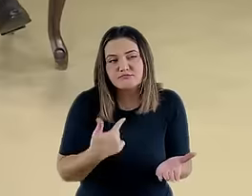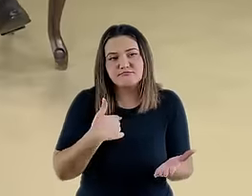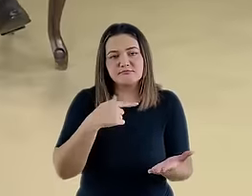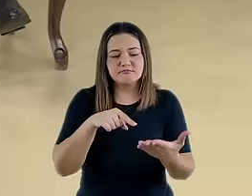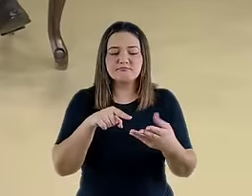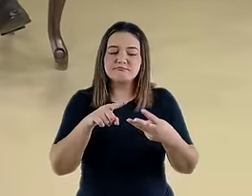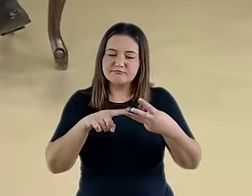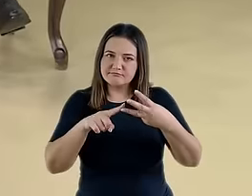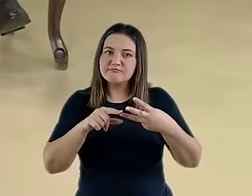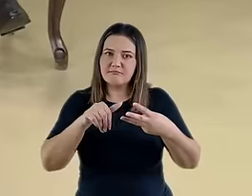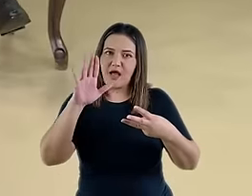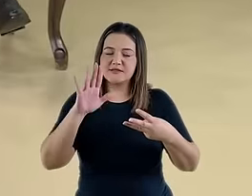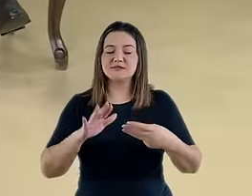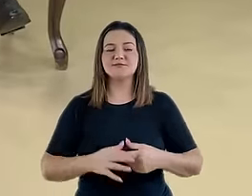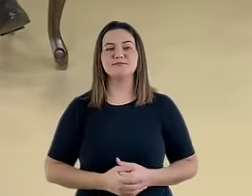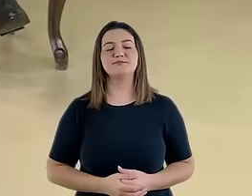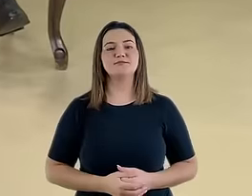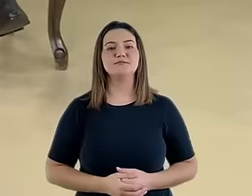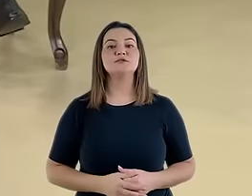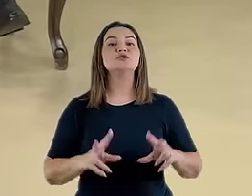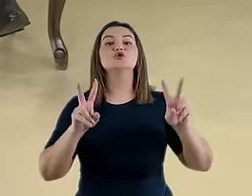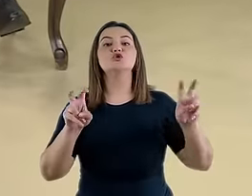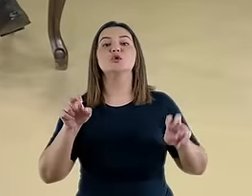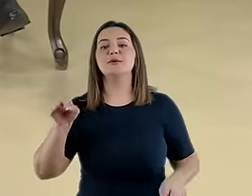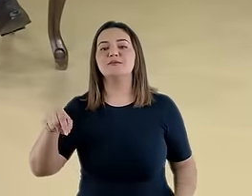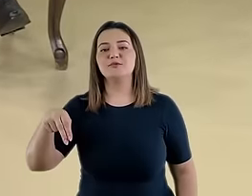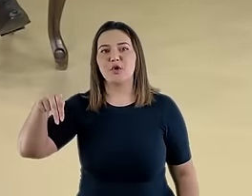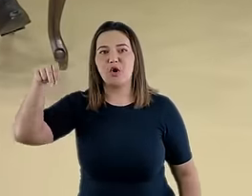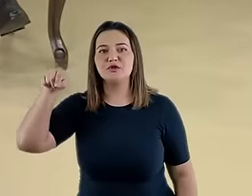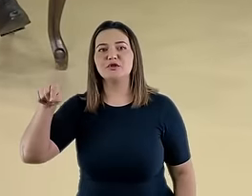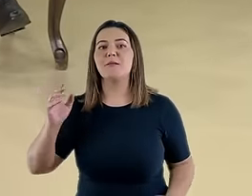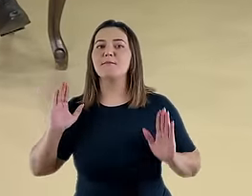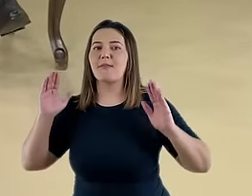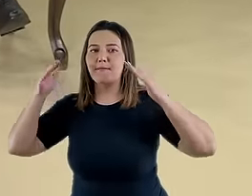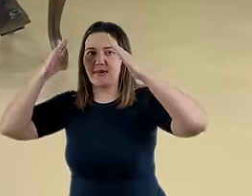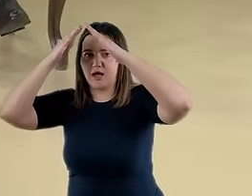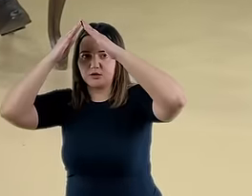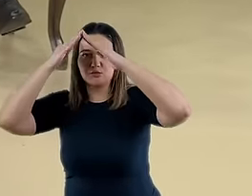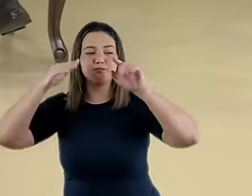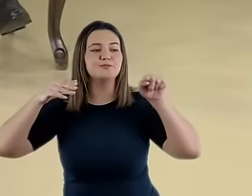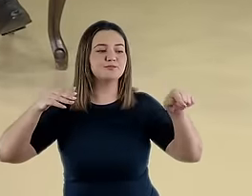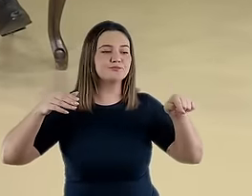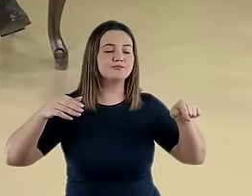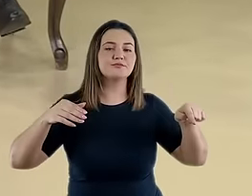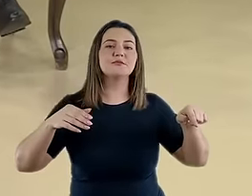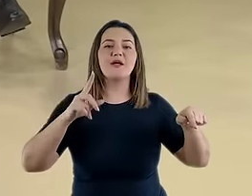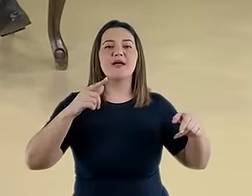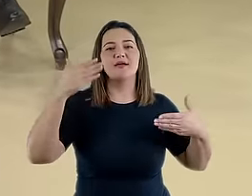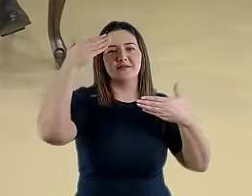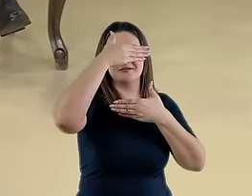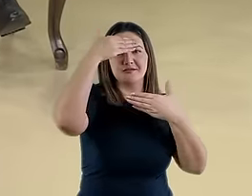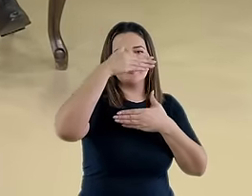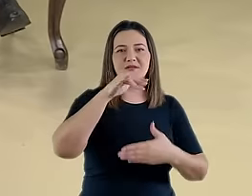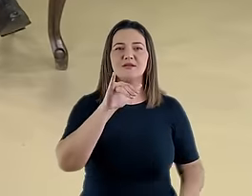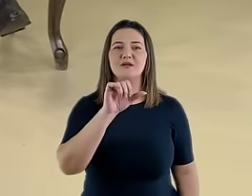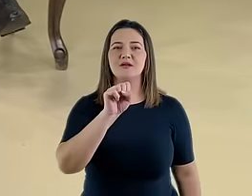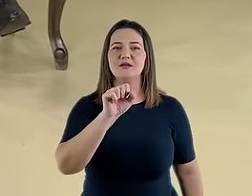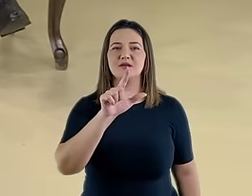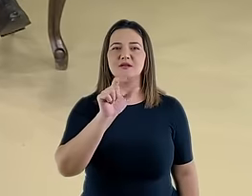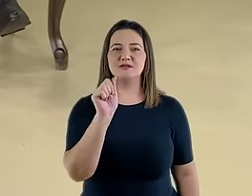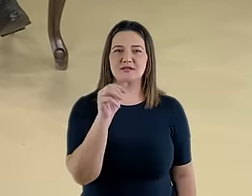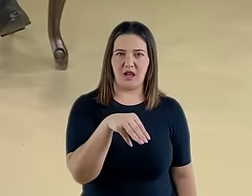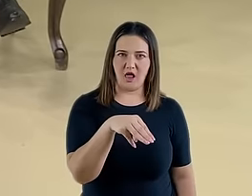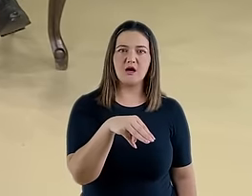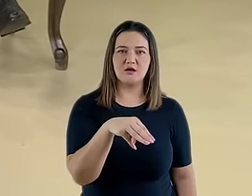Ela entende que seria uma referência ao papado e ao islã. Essa terceira posição também defende uma